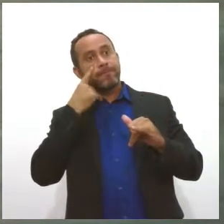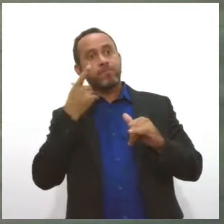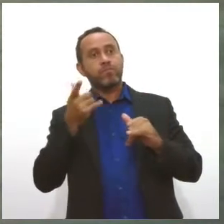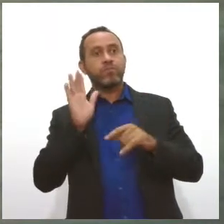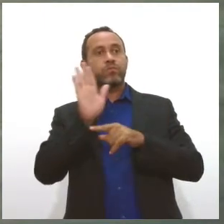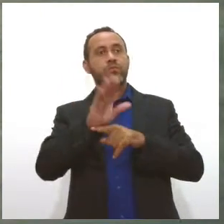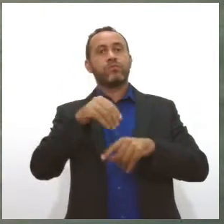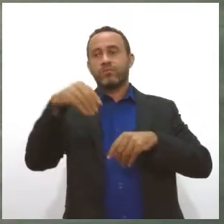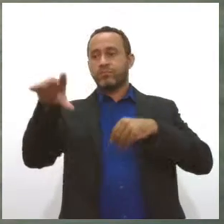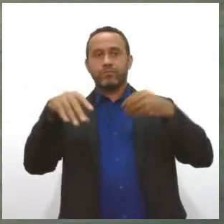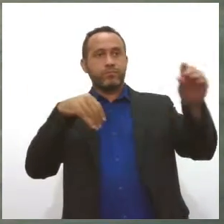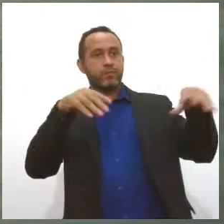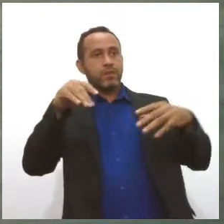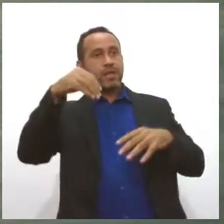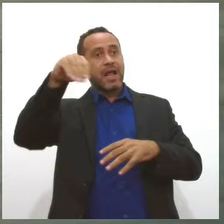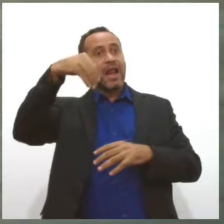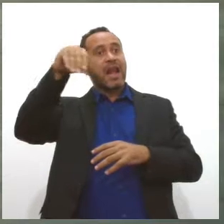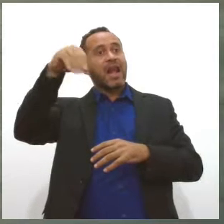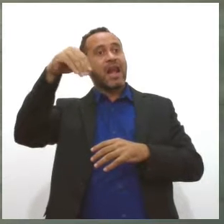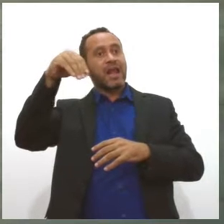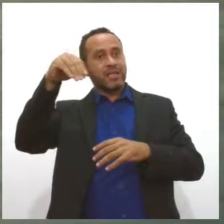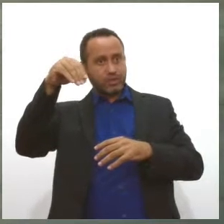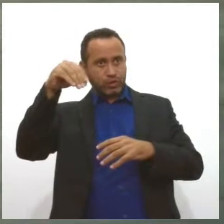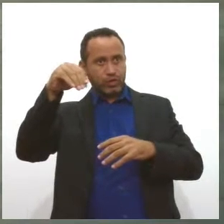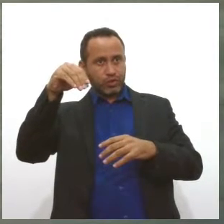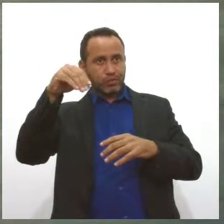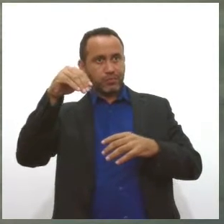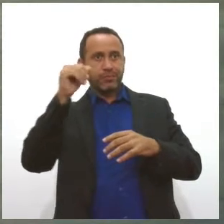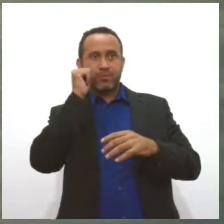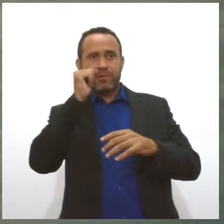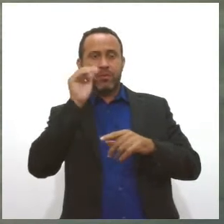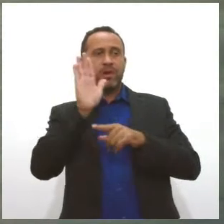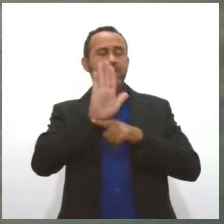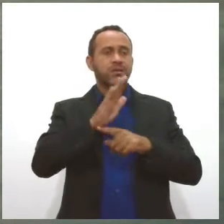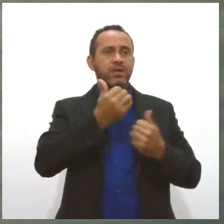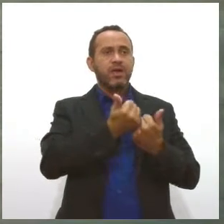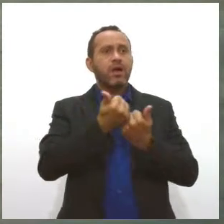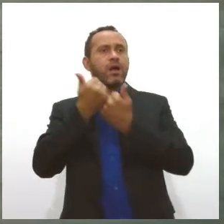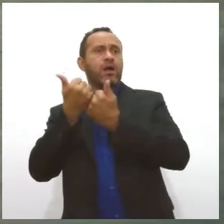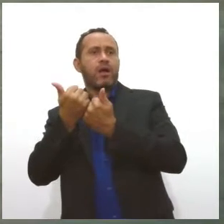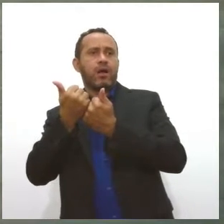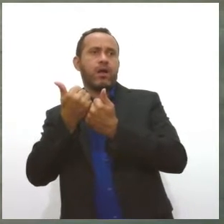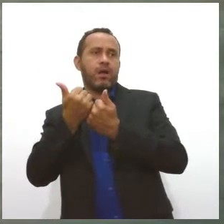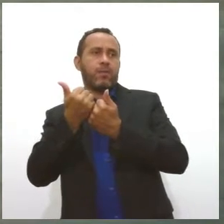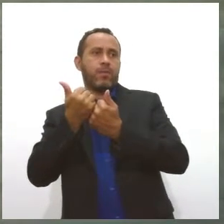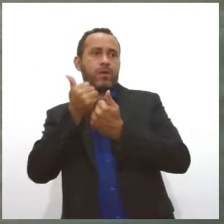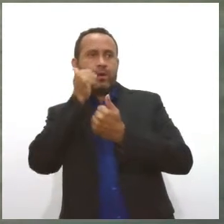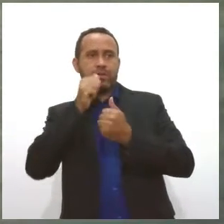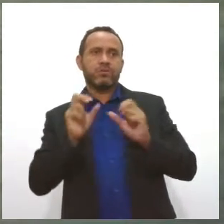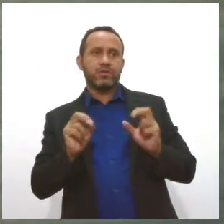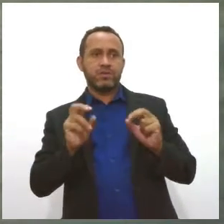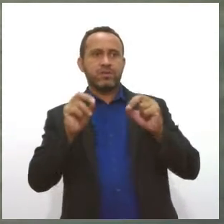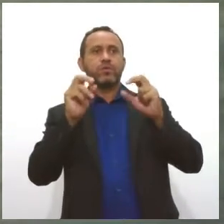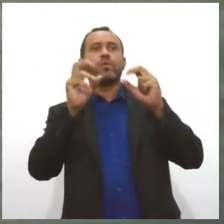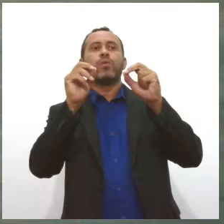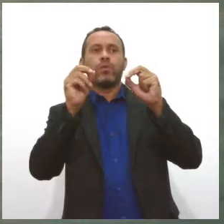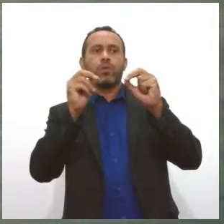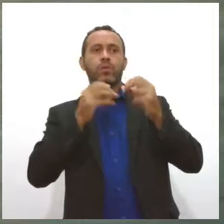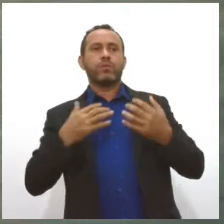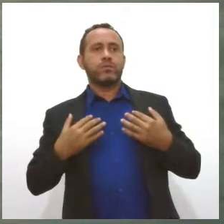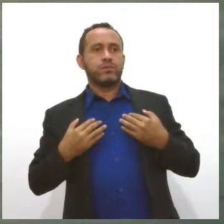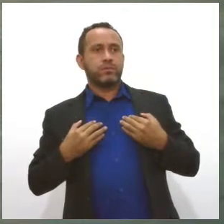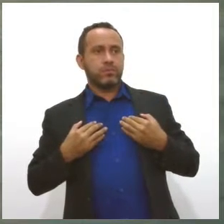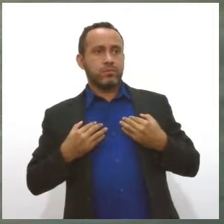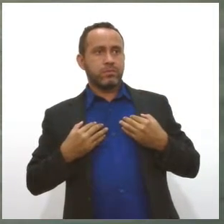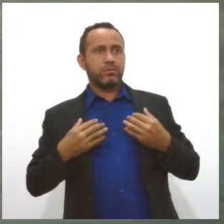a algumas instituições do Sergipe, de mulheres que acolhem aí as mulheres com câncer de mama, Valkyria. Então,